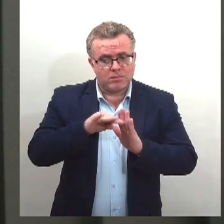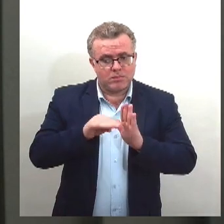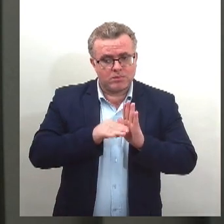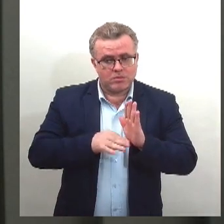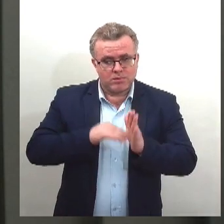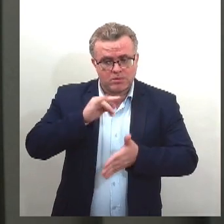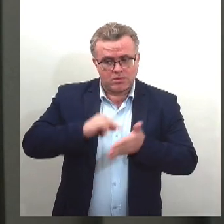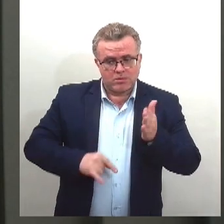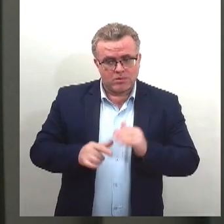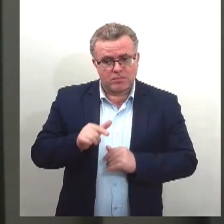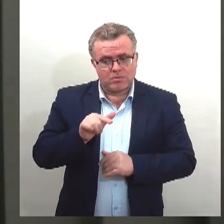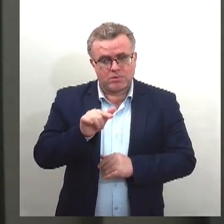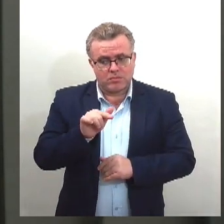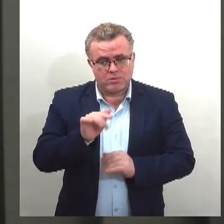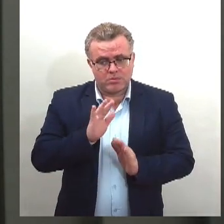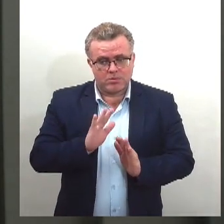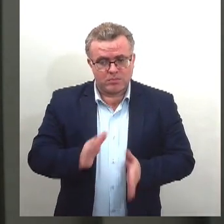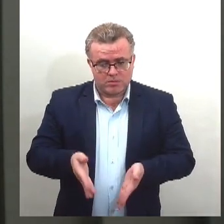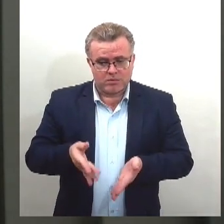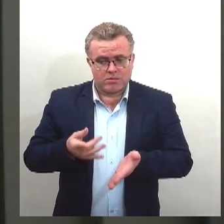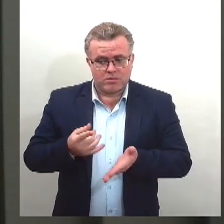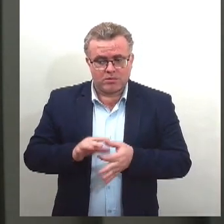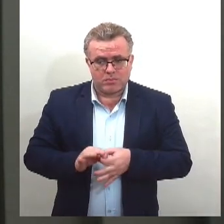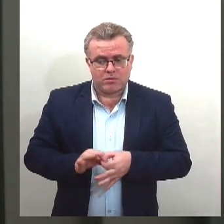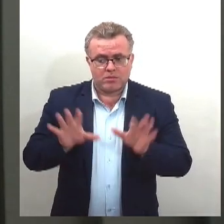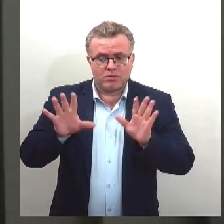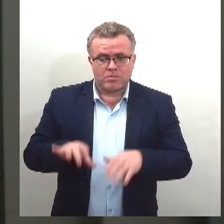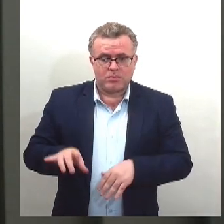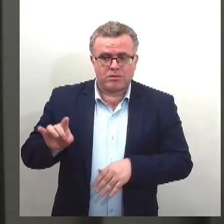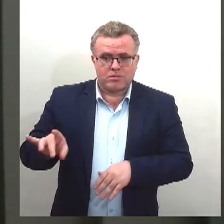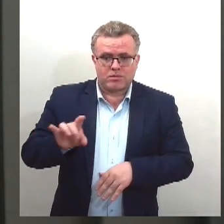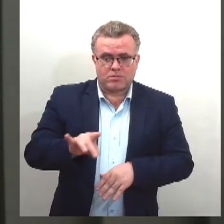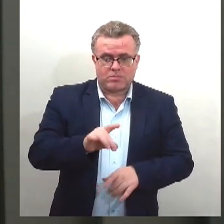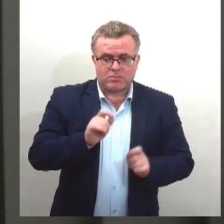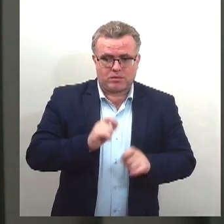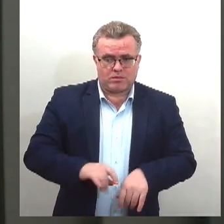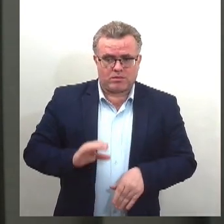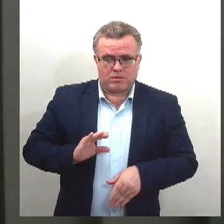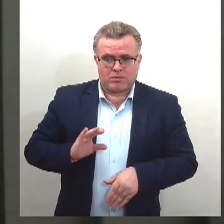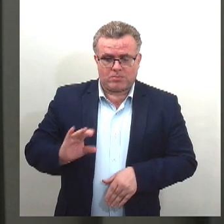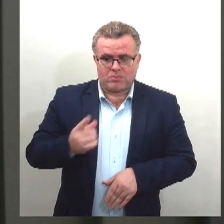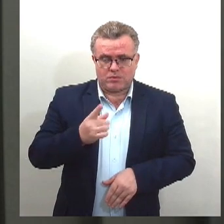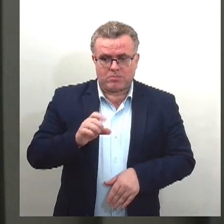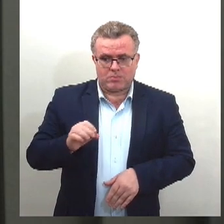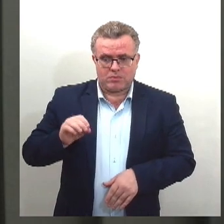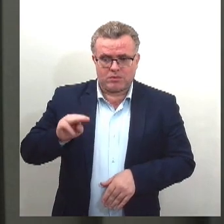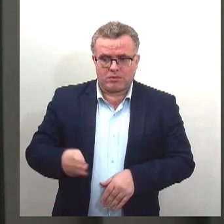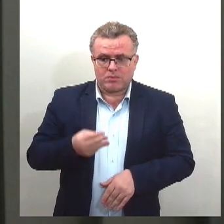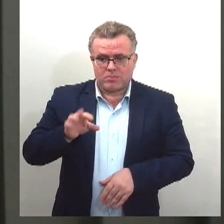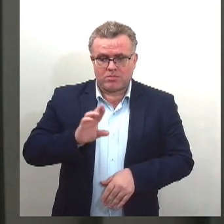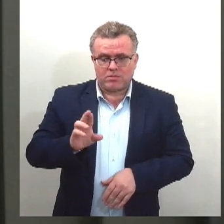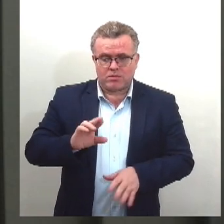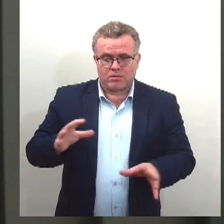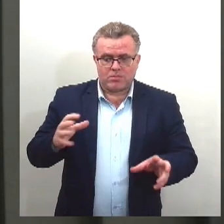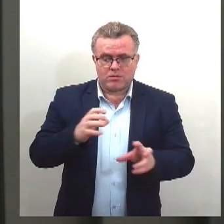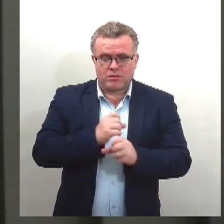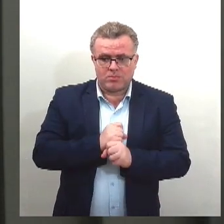sete organizações da sociedade civil e cada uma delas receberá o valor de R$ 100 mil, totalizando um investimento